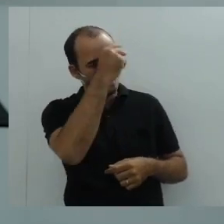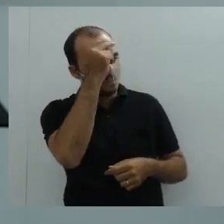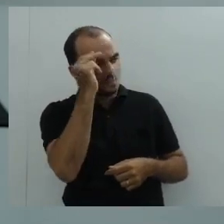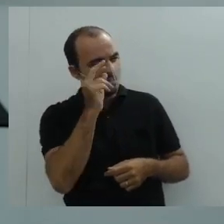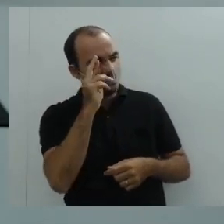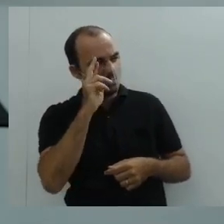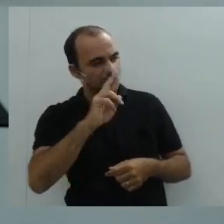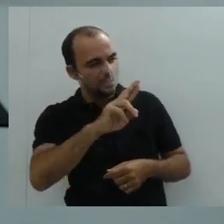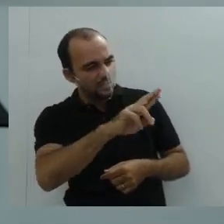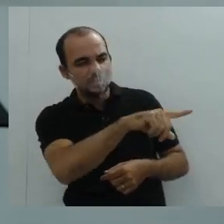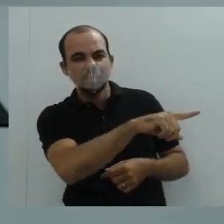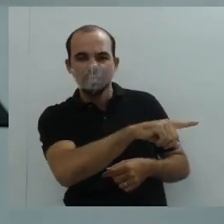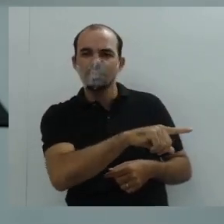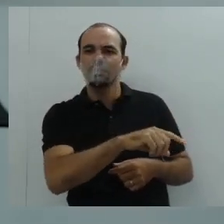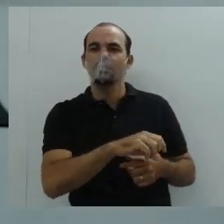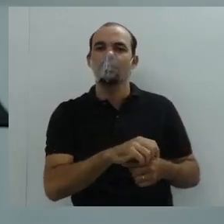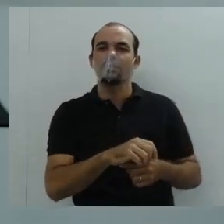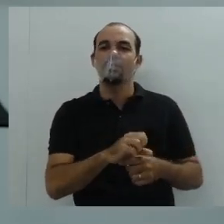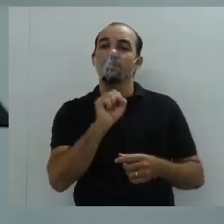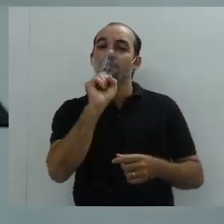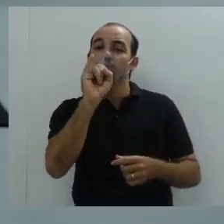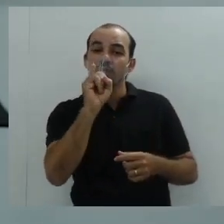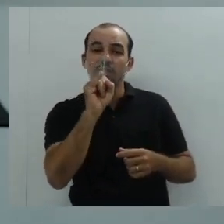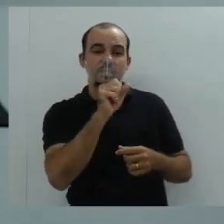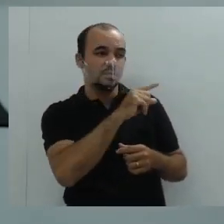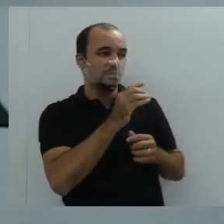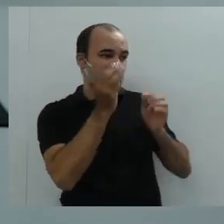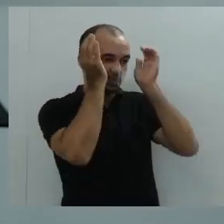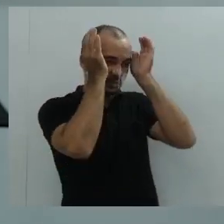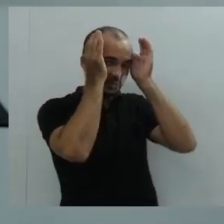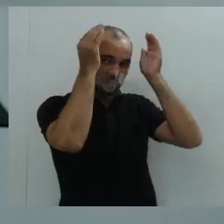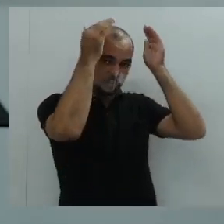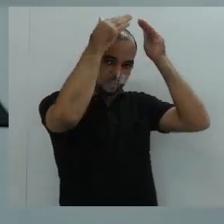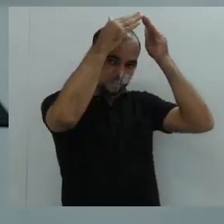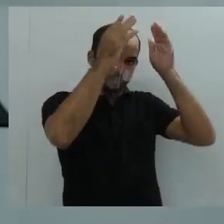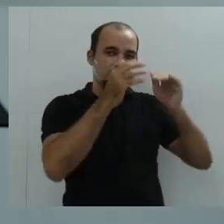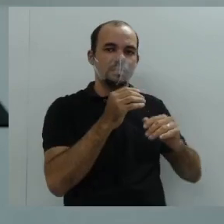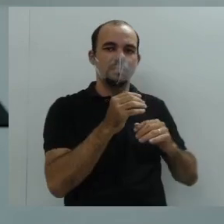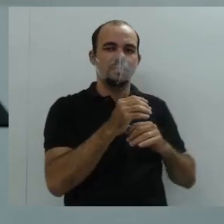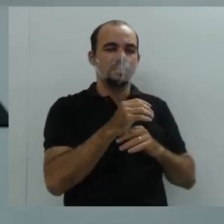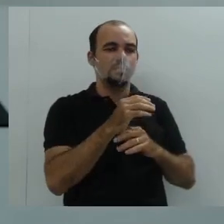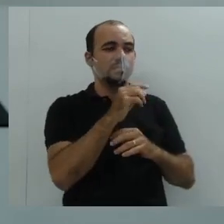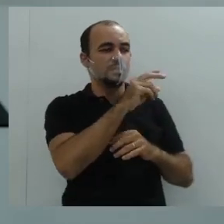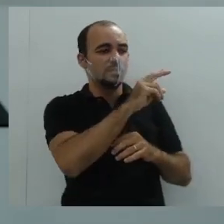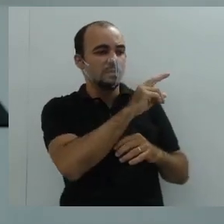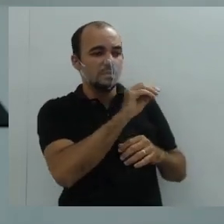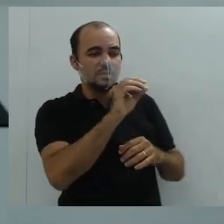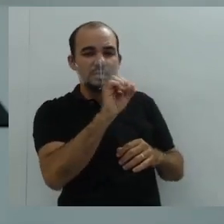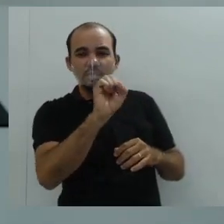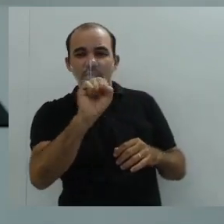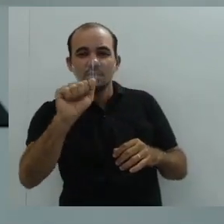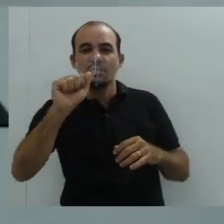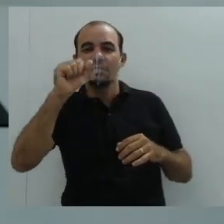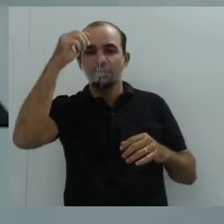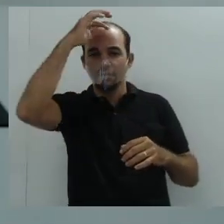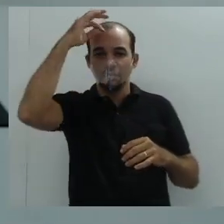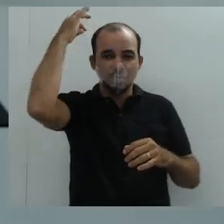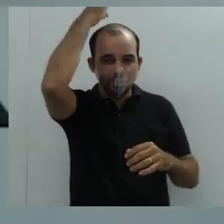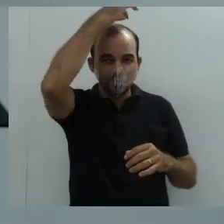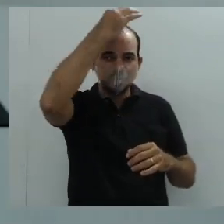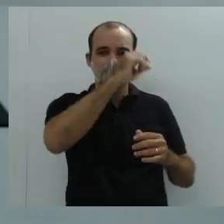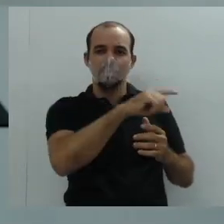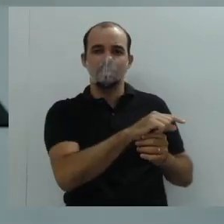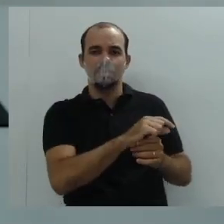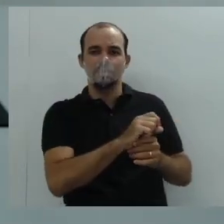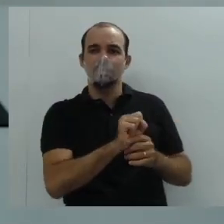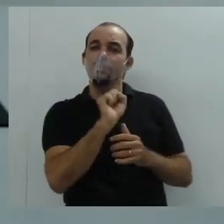vossa santidade, excelentíssimo, ilustríssimo, entre tantos outros. A gente vai averiguar